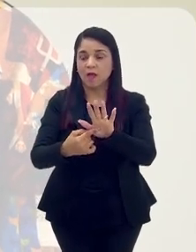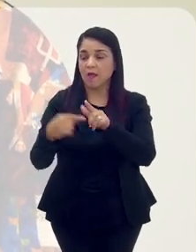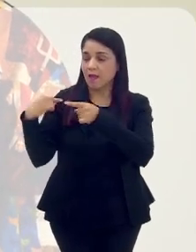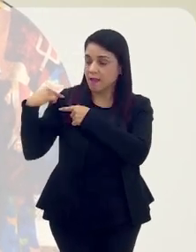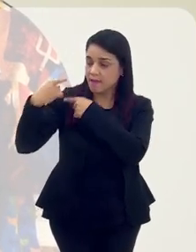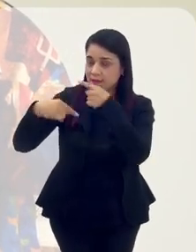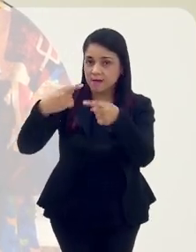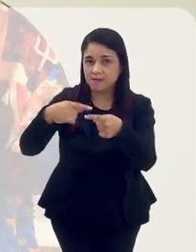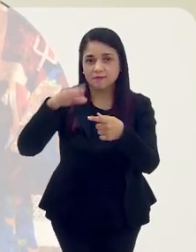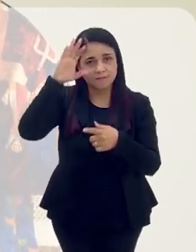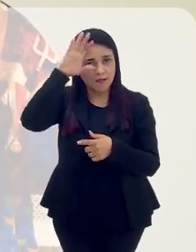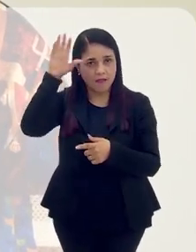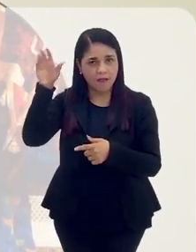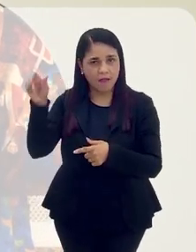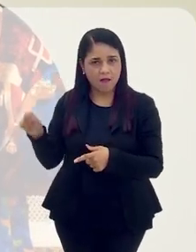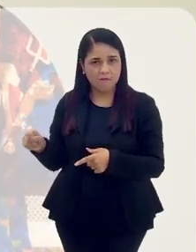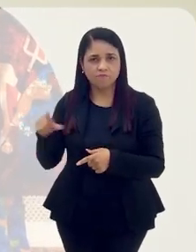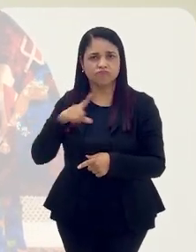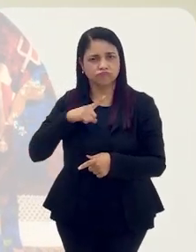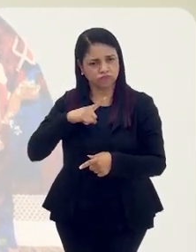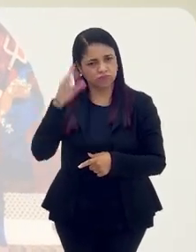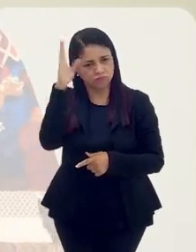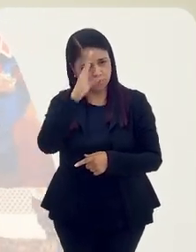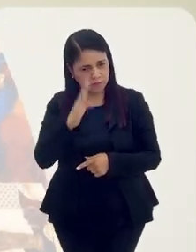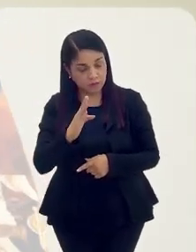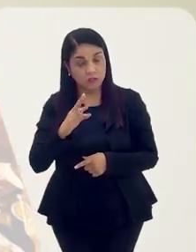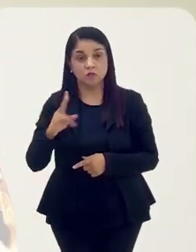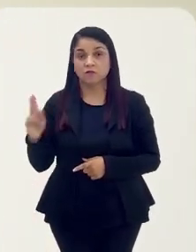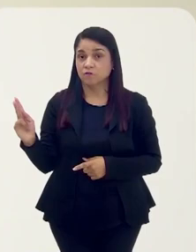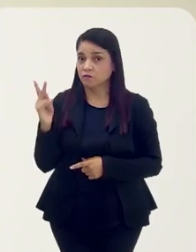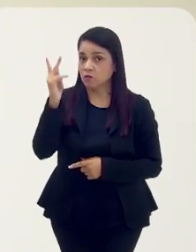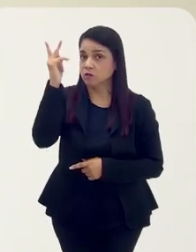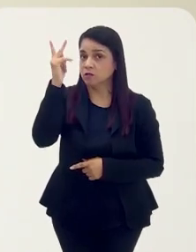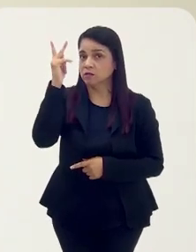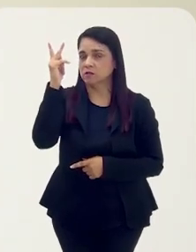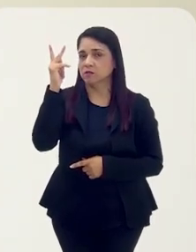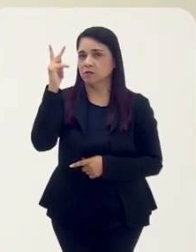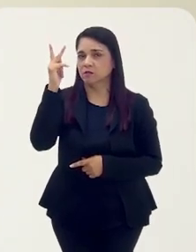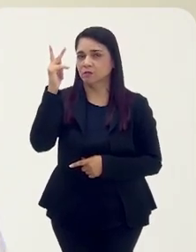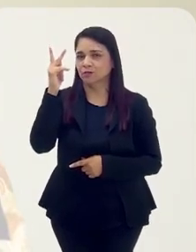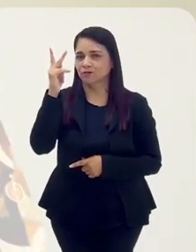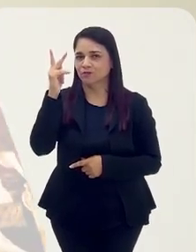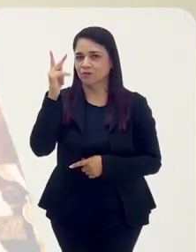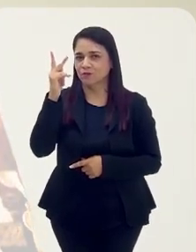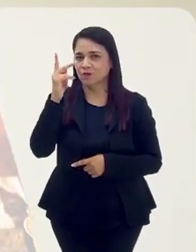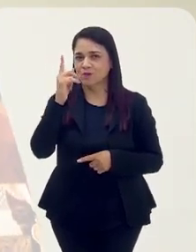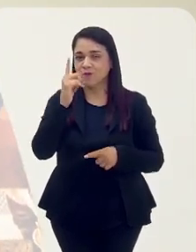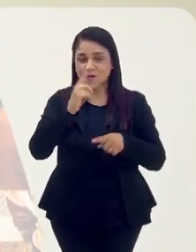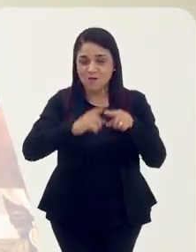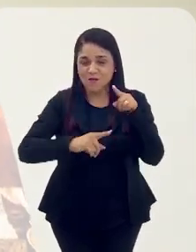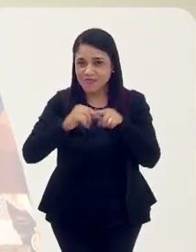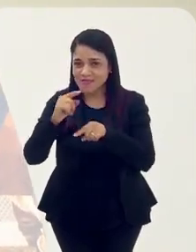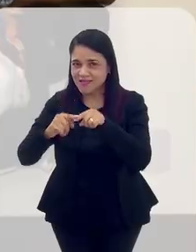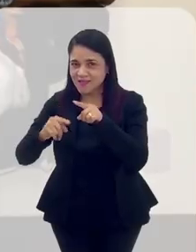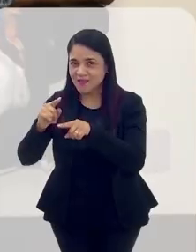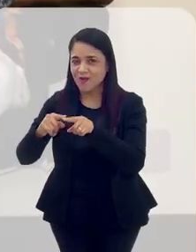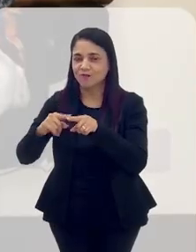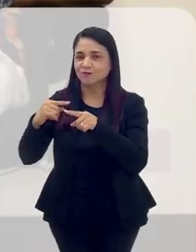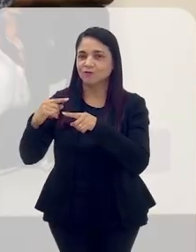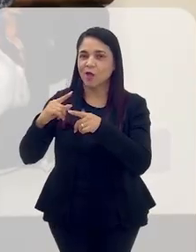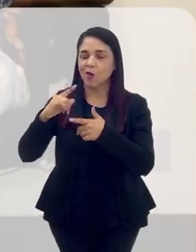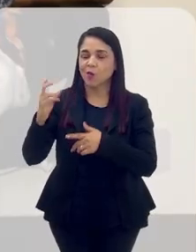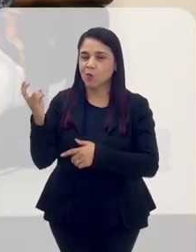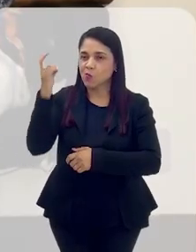afrodescendente que nós temos, mas valorizando os elementos dessa cultura afrodescendente.